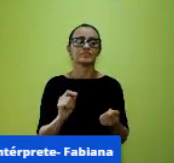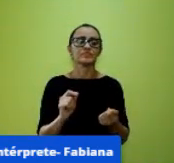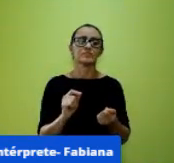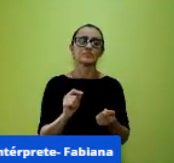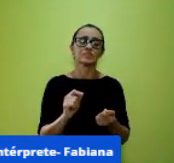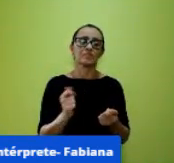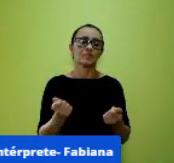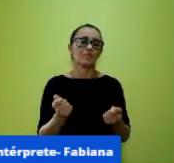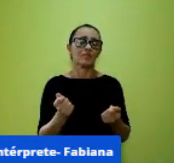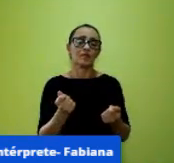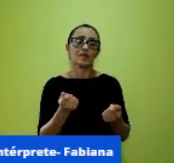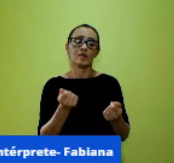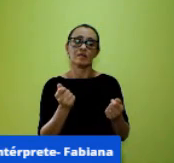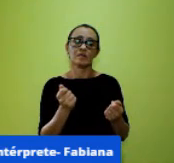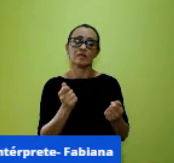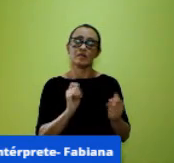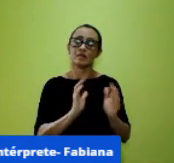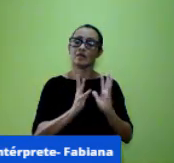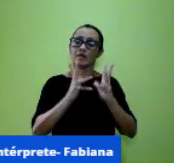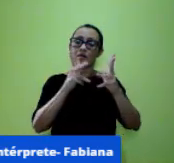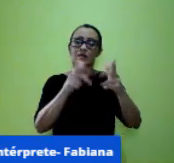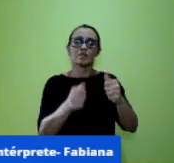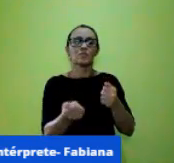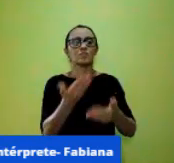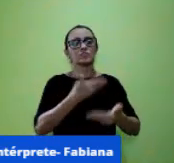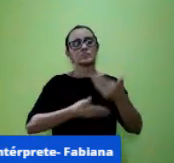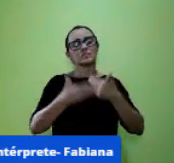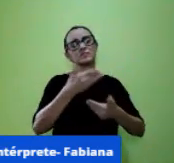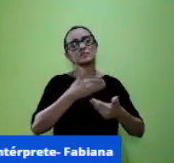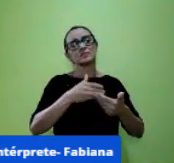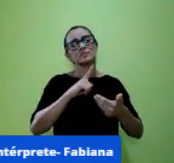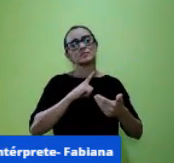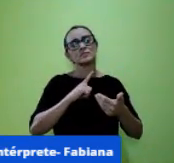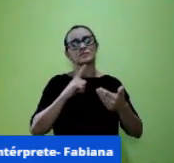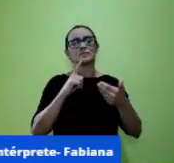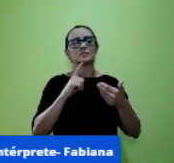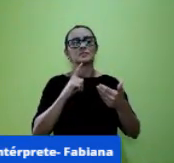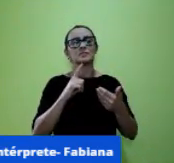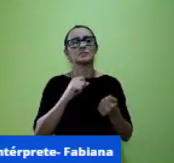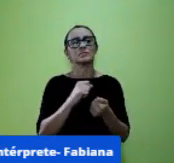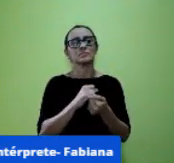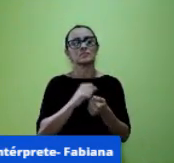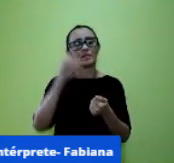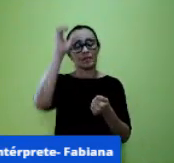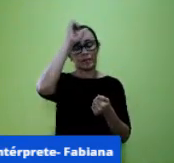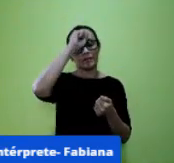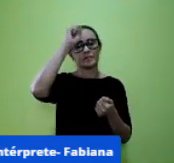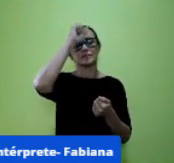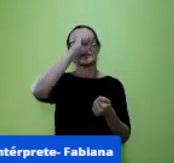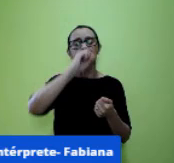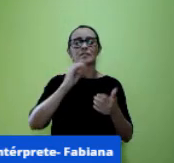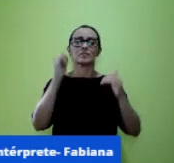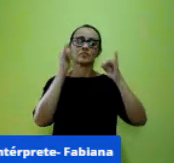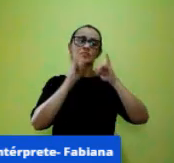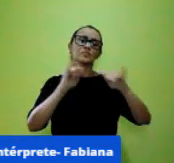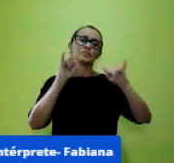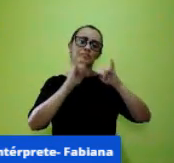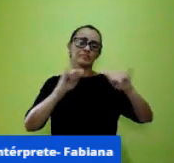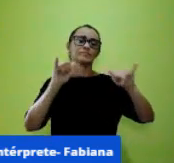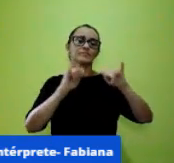gera um conhecimento ela gera uma informação que esse conhecimento que essa informação é